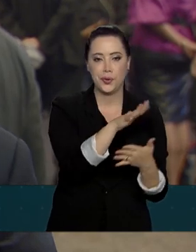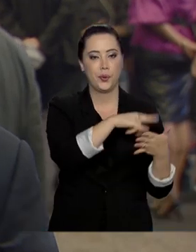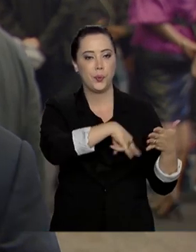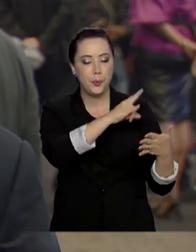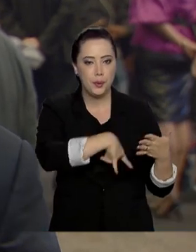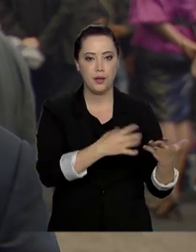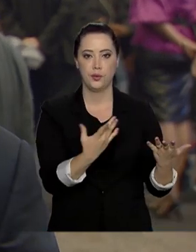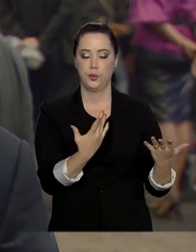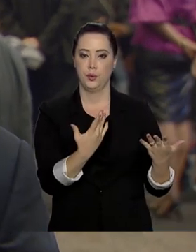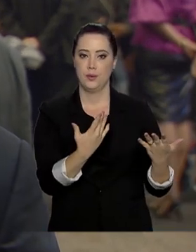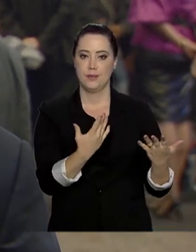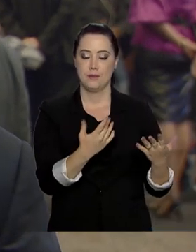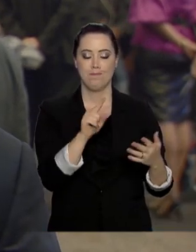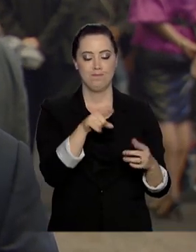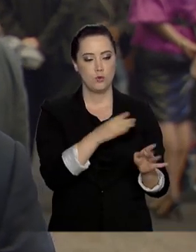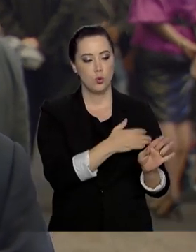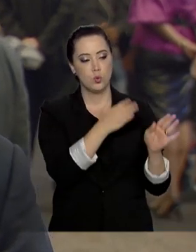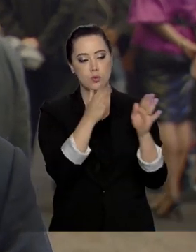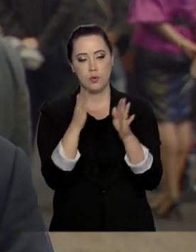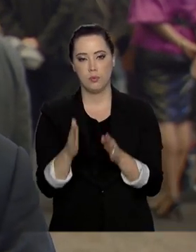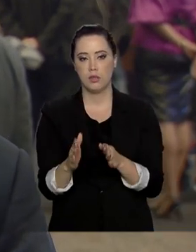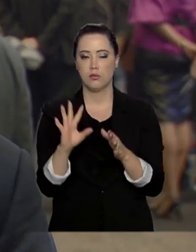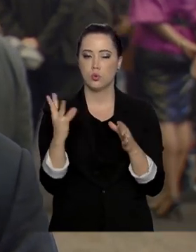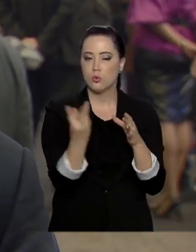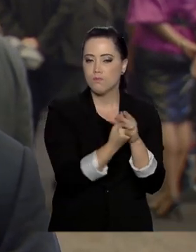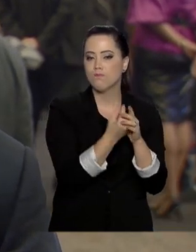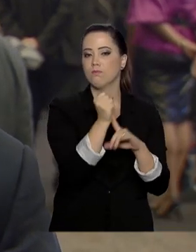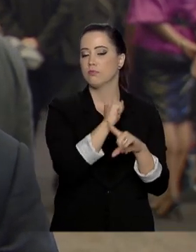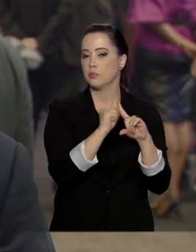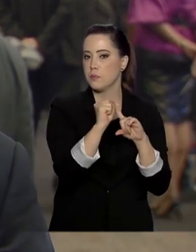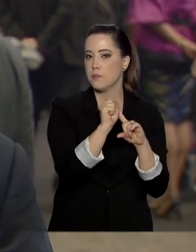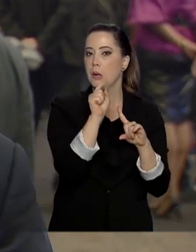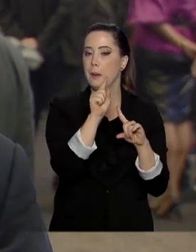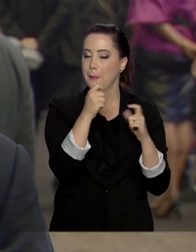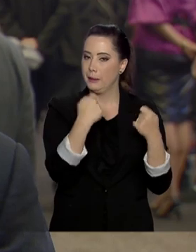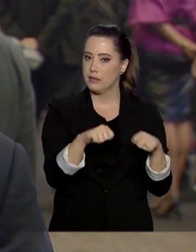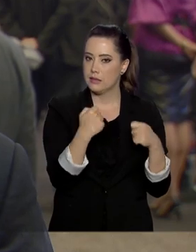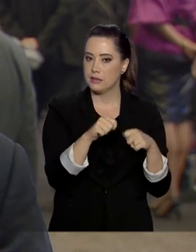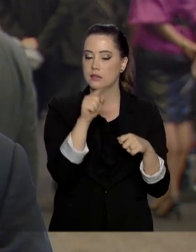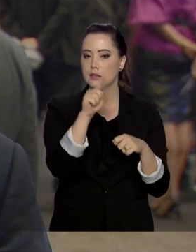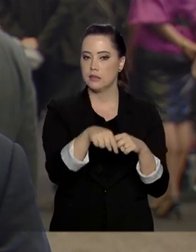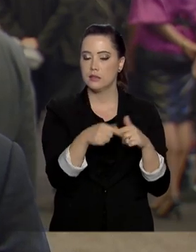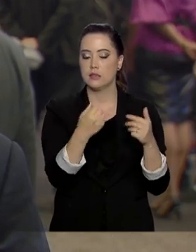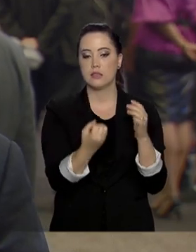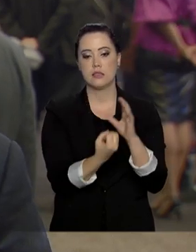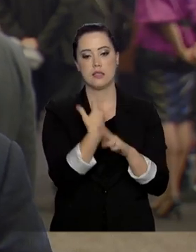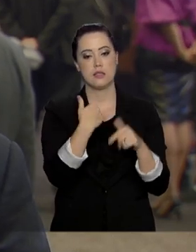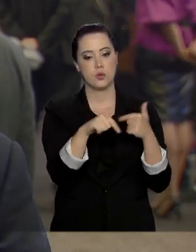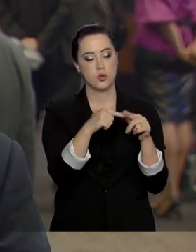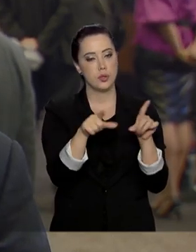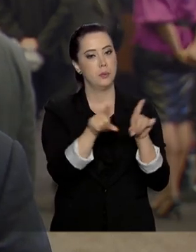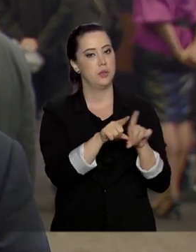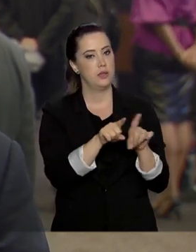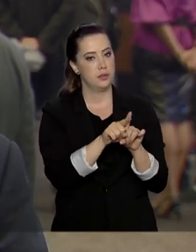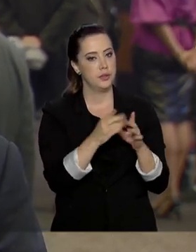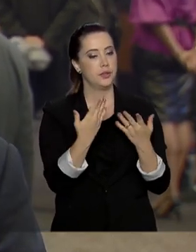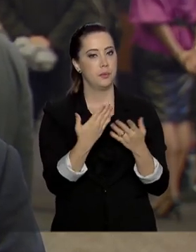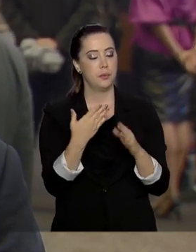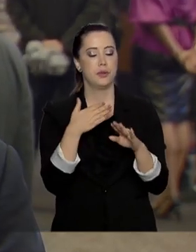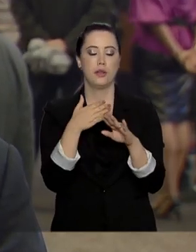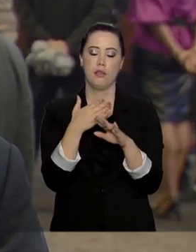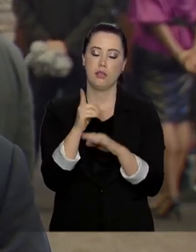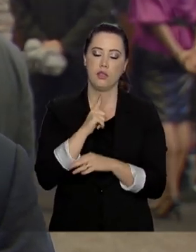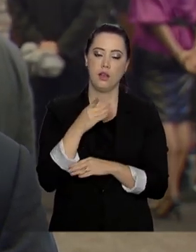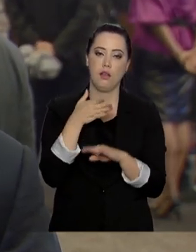e uma das etapas de integração à sociedade brasileira passa pelo emprego e, consequentemente, pela bancarização,